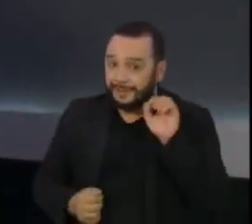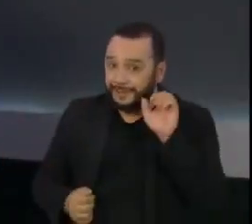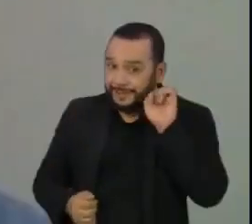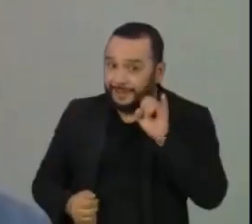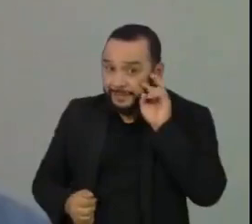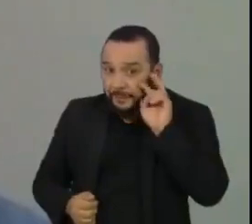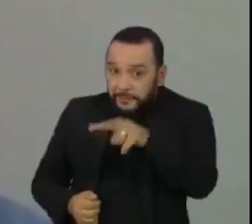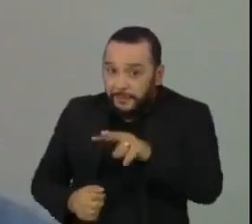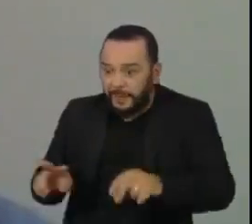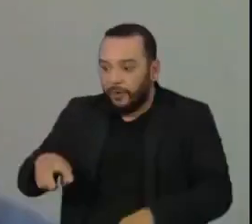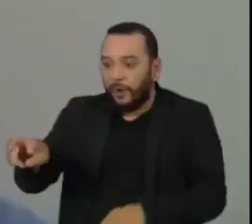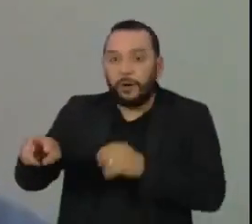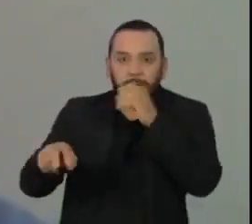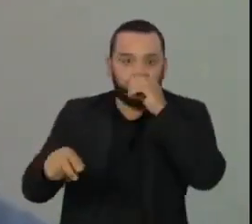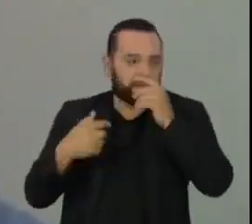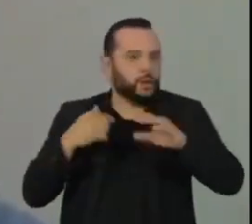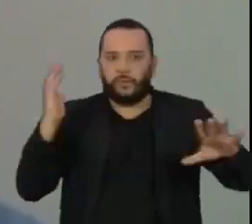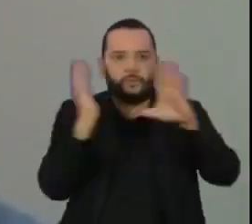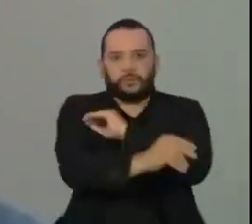frente, então? Eu sou o primeiro a sair correndo.